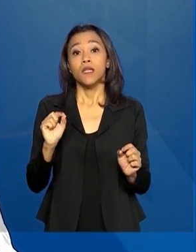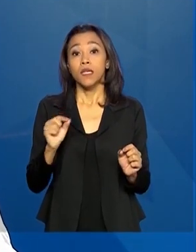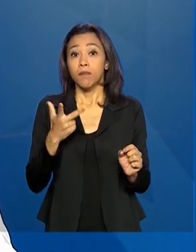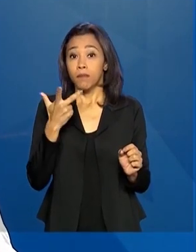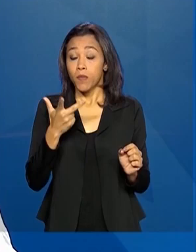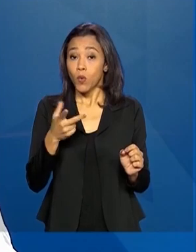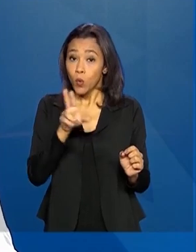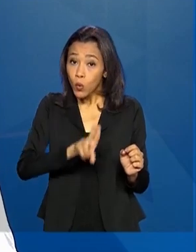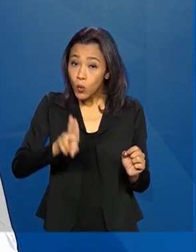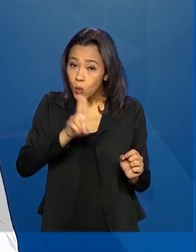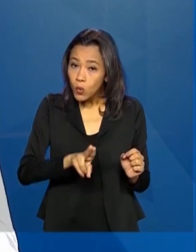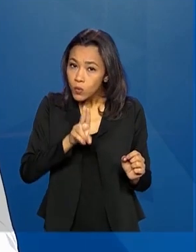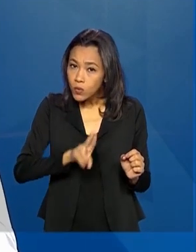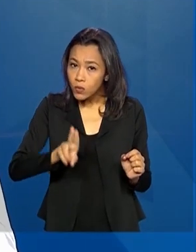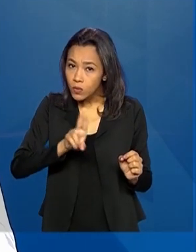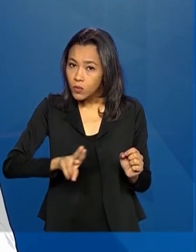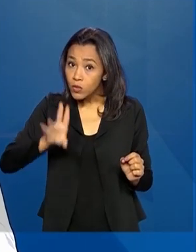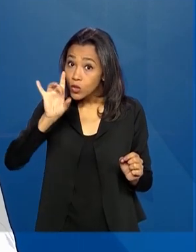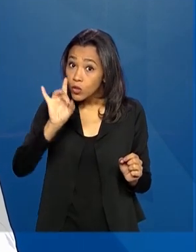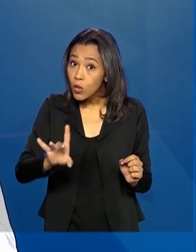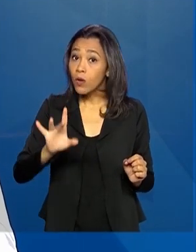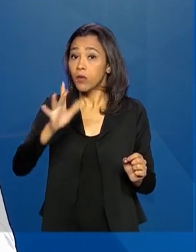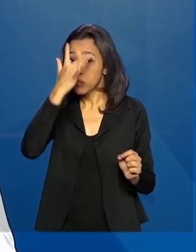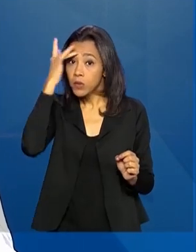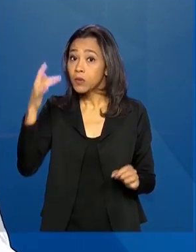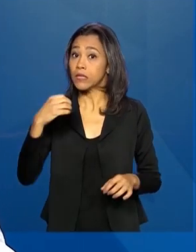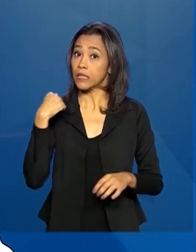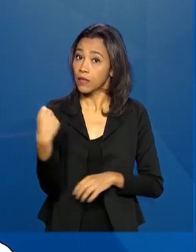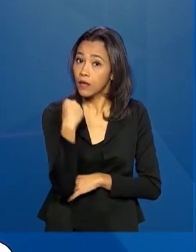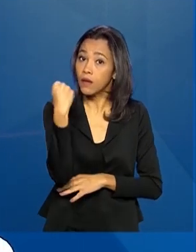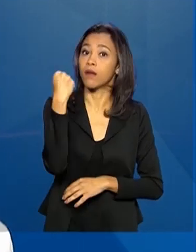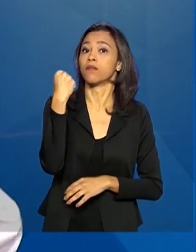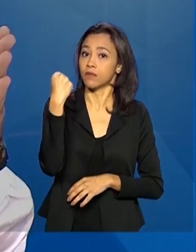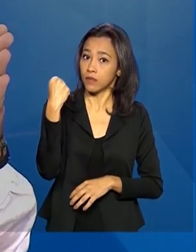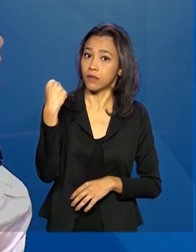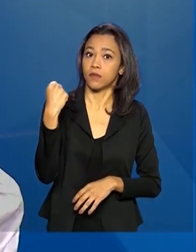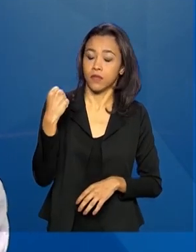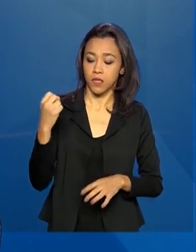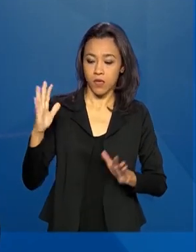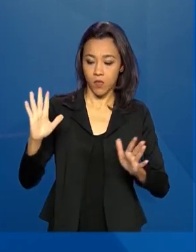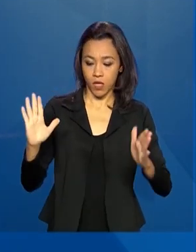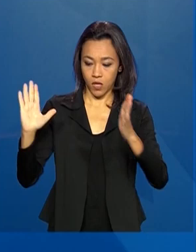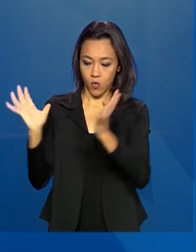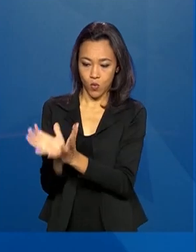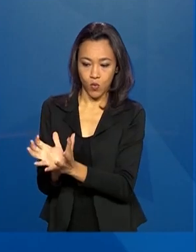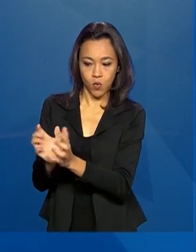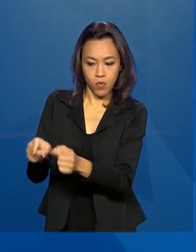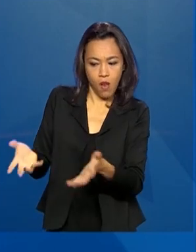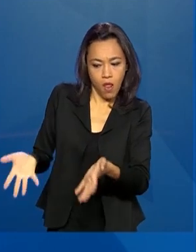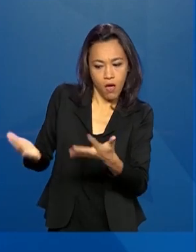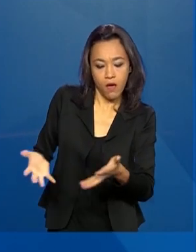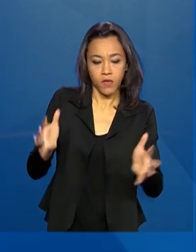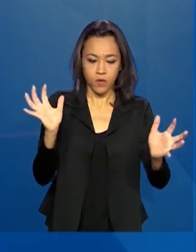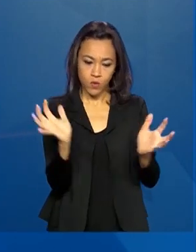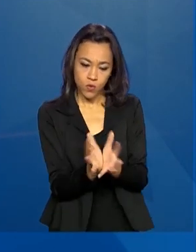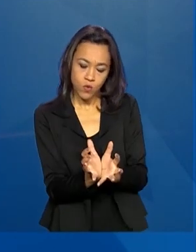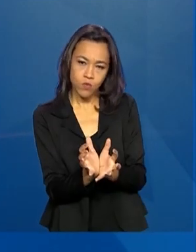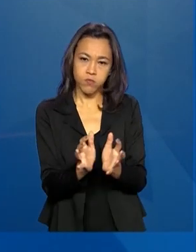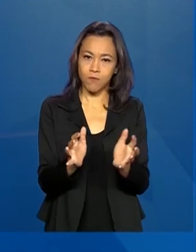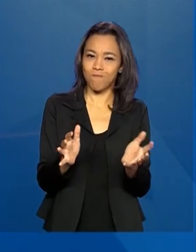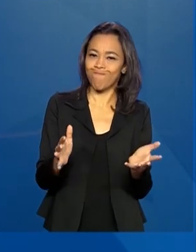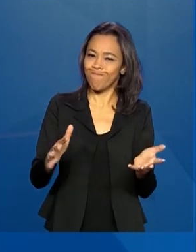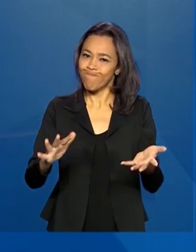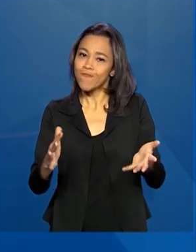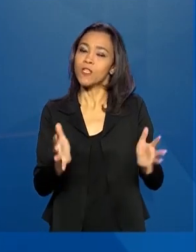o uso compassivo, que é só nos críticos, a gente divide os pacientes em formas leves, formas graves e formas críticas.